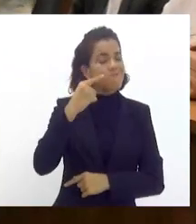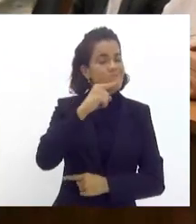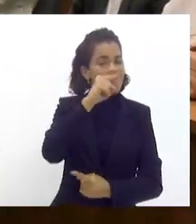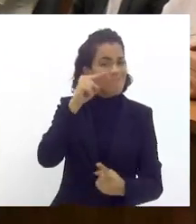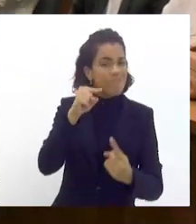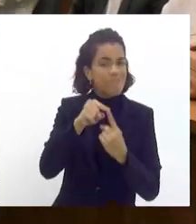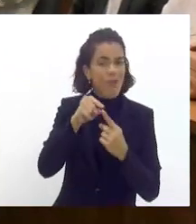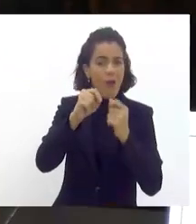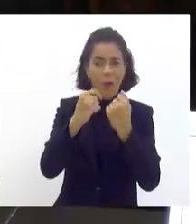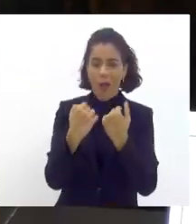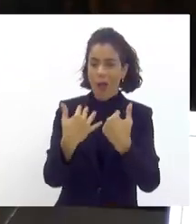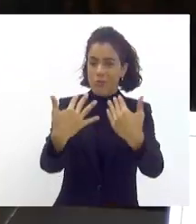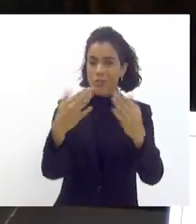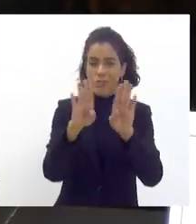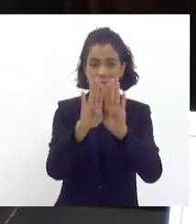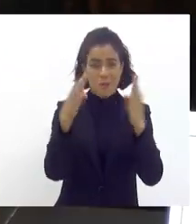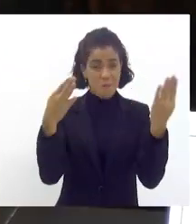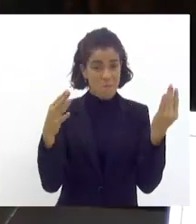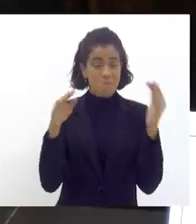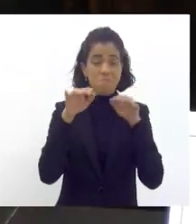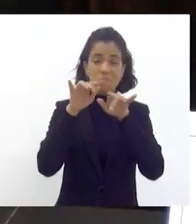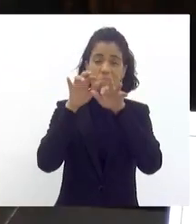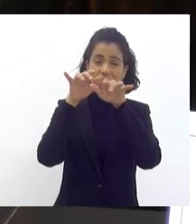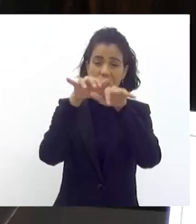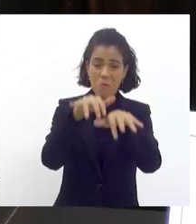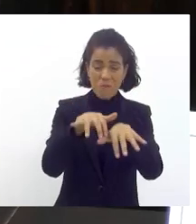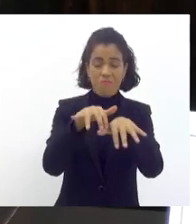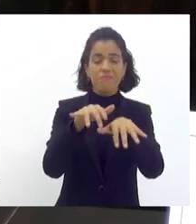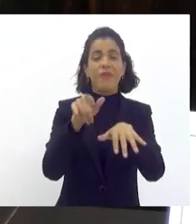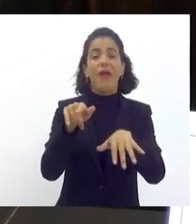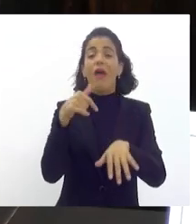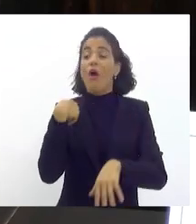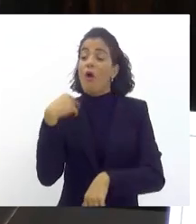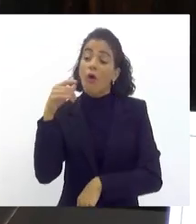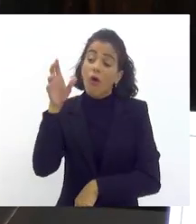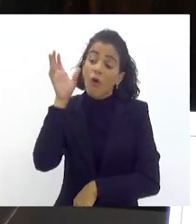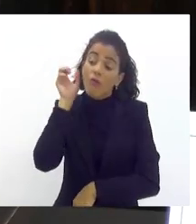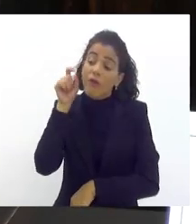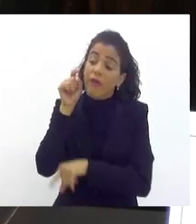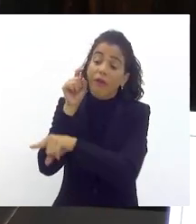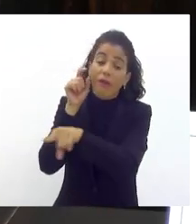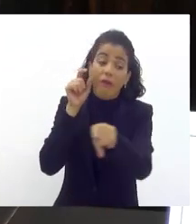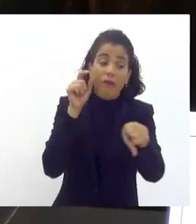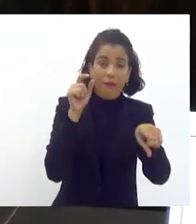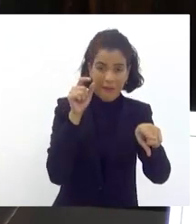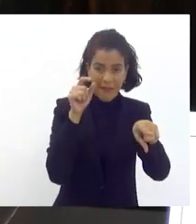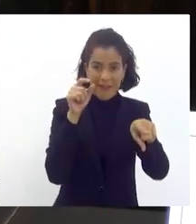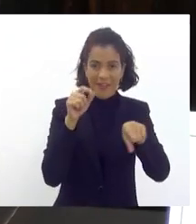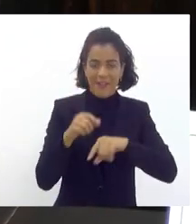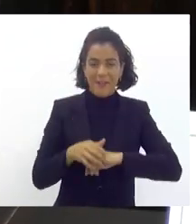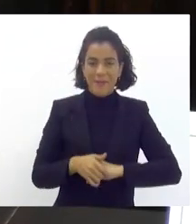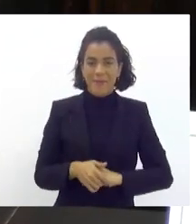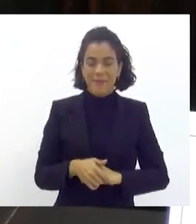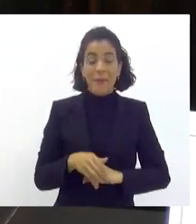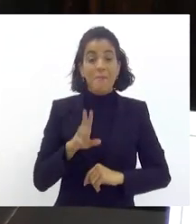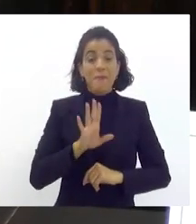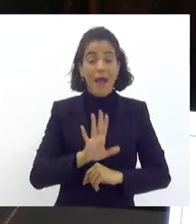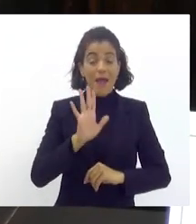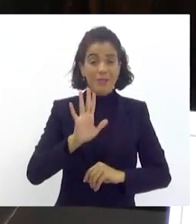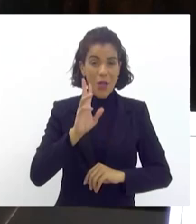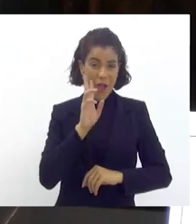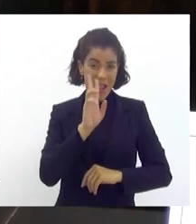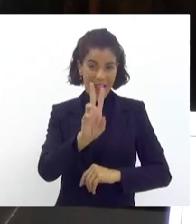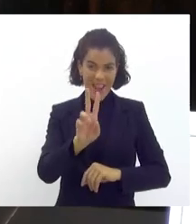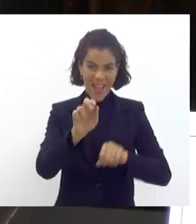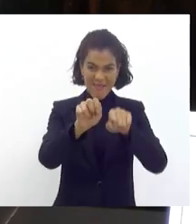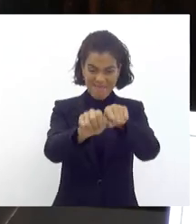audiência pública é poder ouvir de fato quem vive o dia a dia da realidade mas olhar para esse plenário